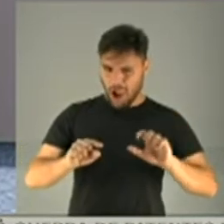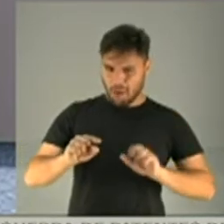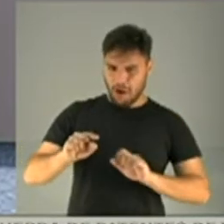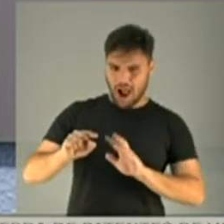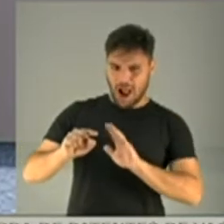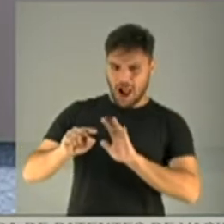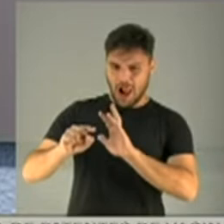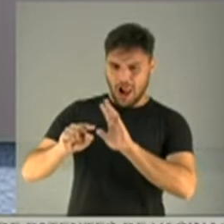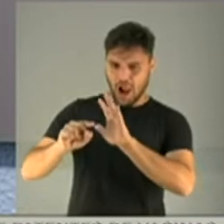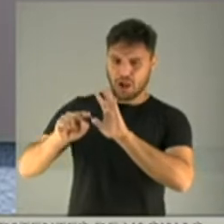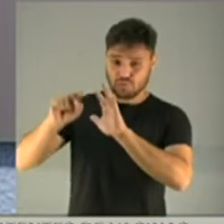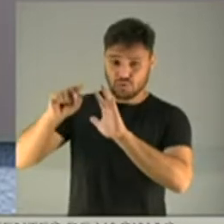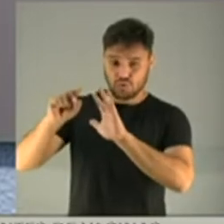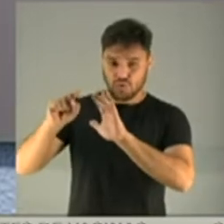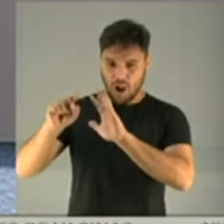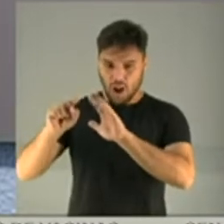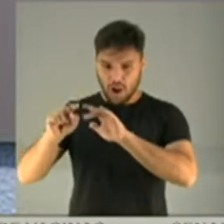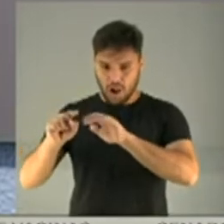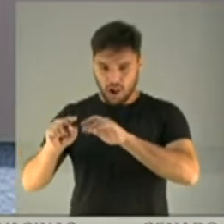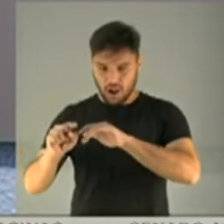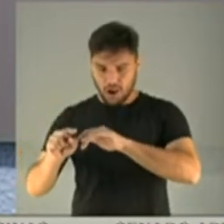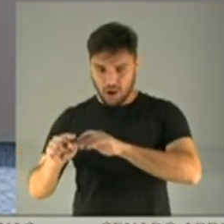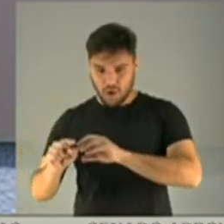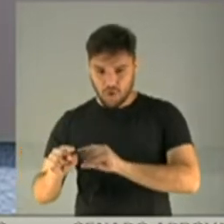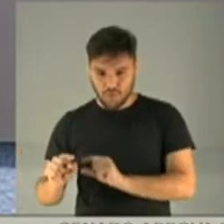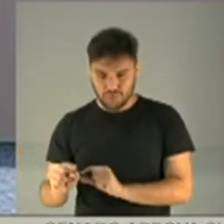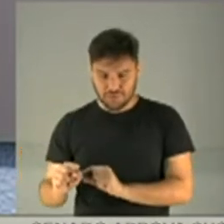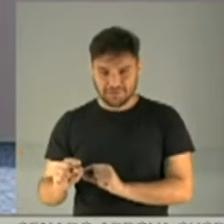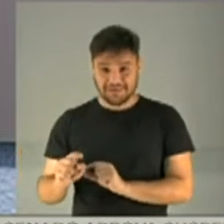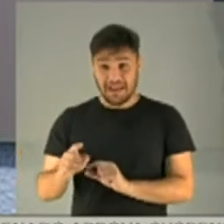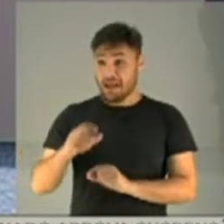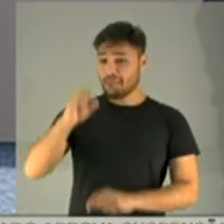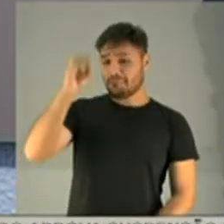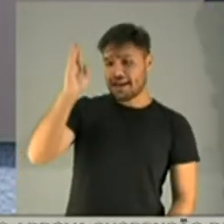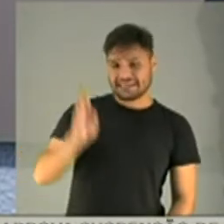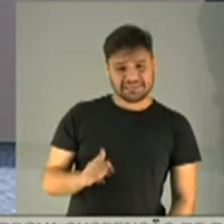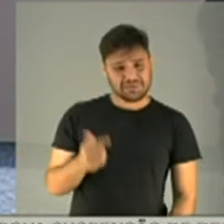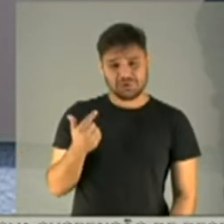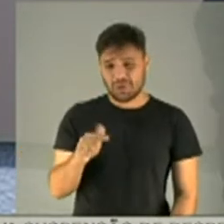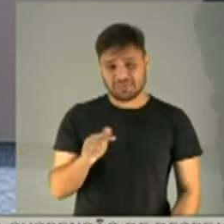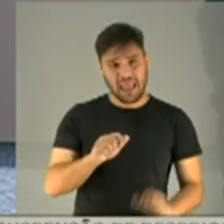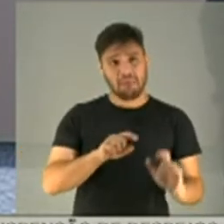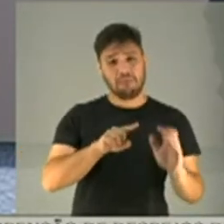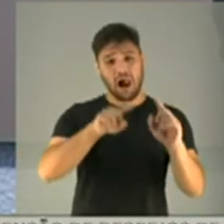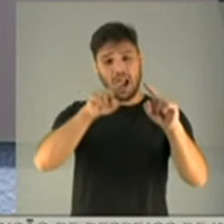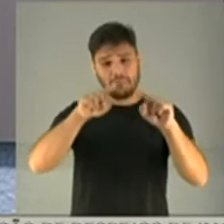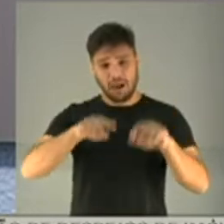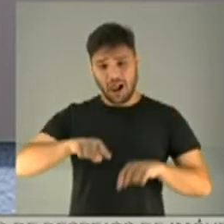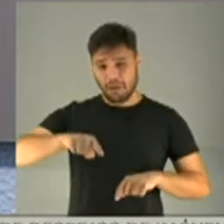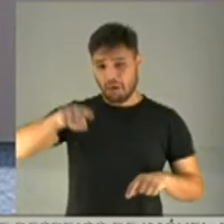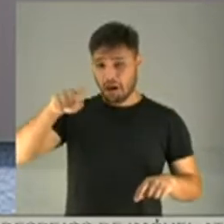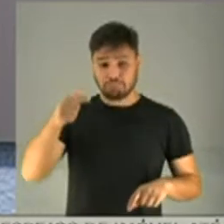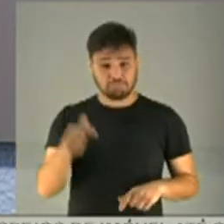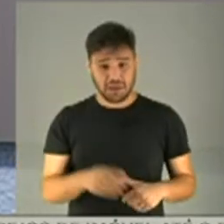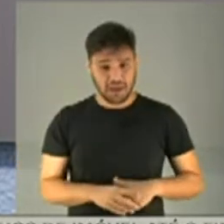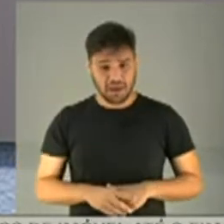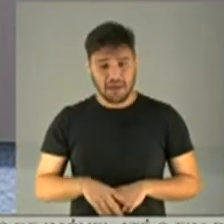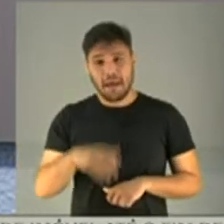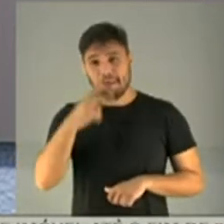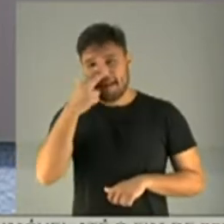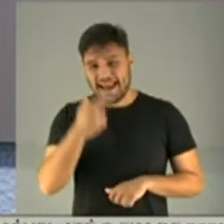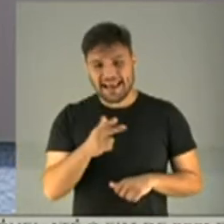O Brasil não tem ondas definidas. O Brasil tem uma onda que parece a onda da